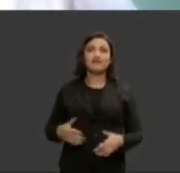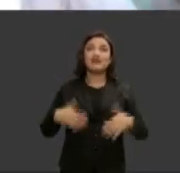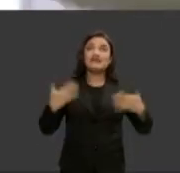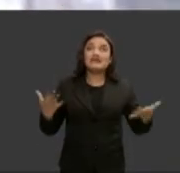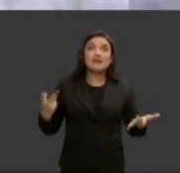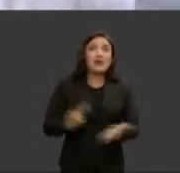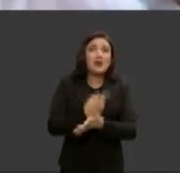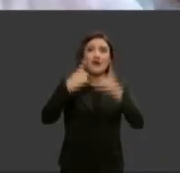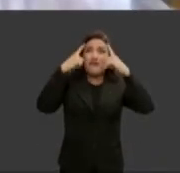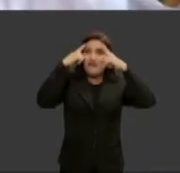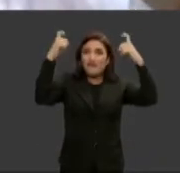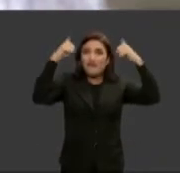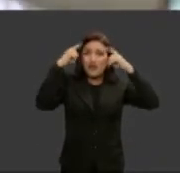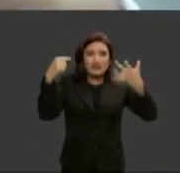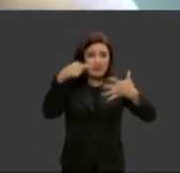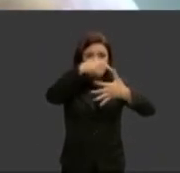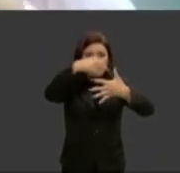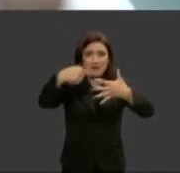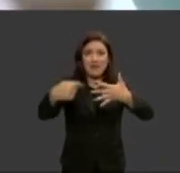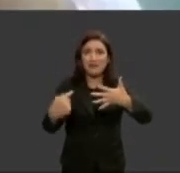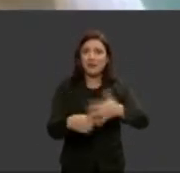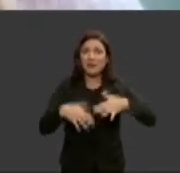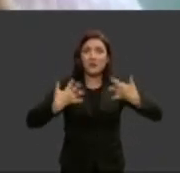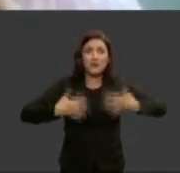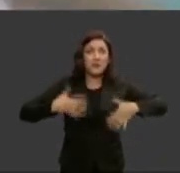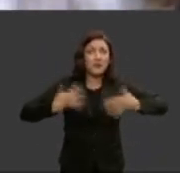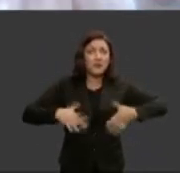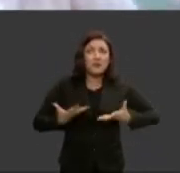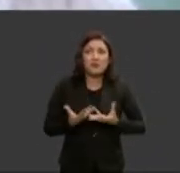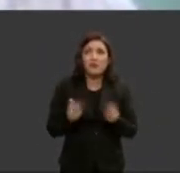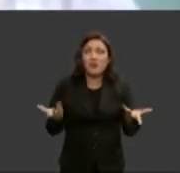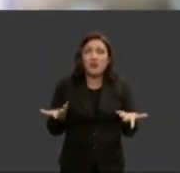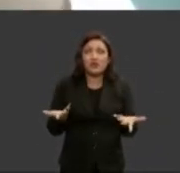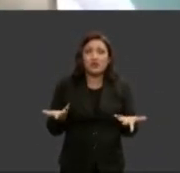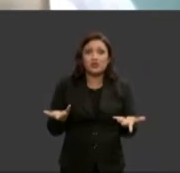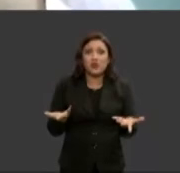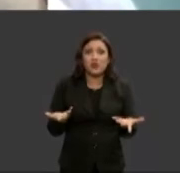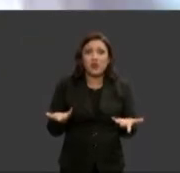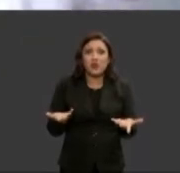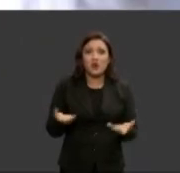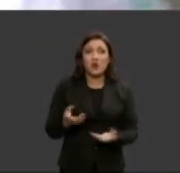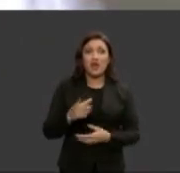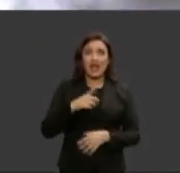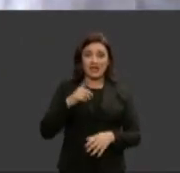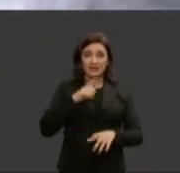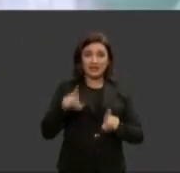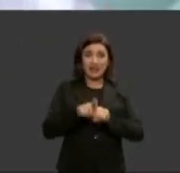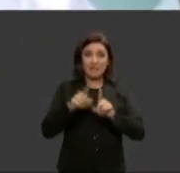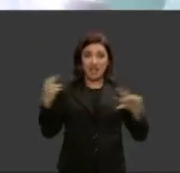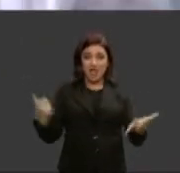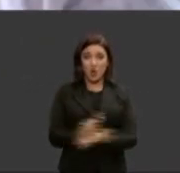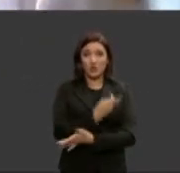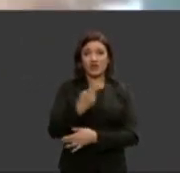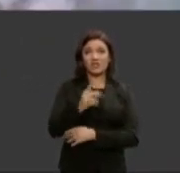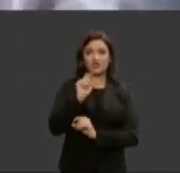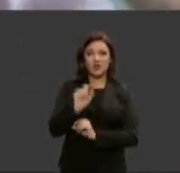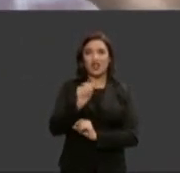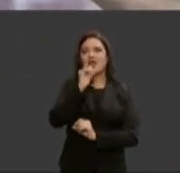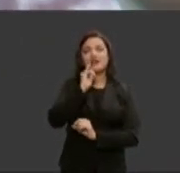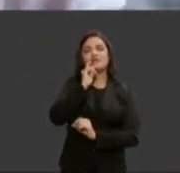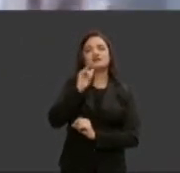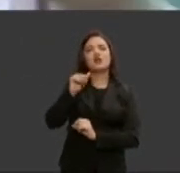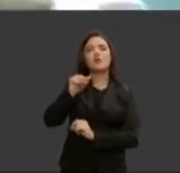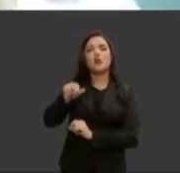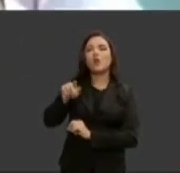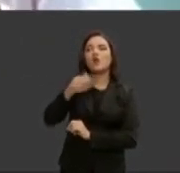tipos de violência e aqui eu trago uma violência que me incomoda muito que é o incesto aí eu tenho que ouvir de especialista